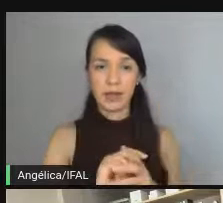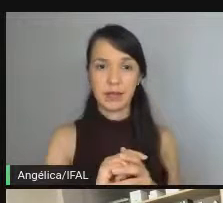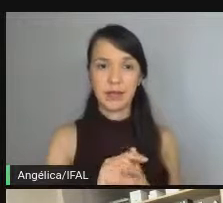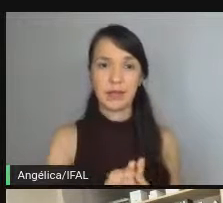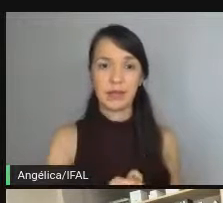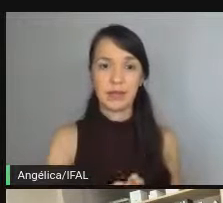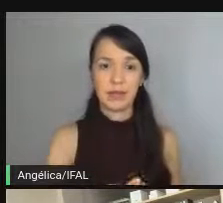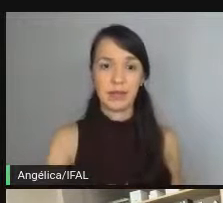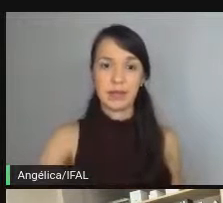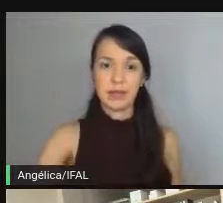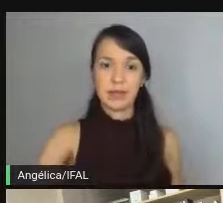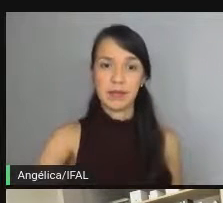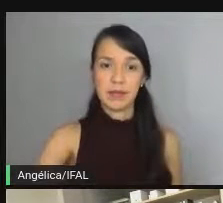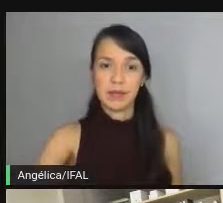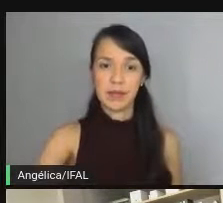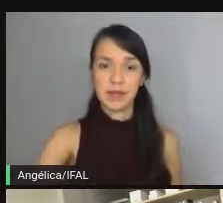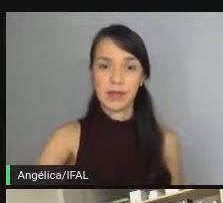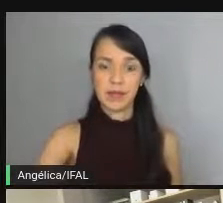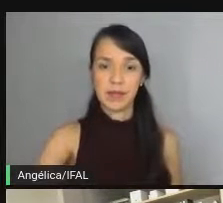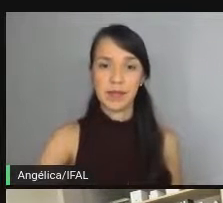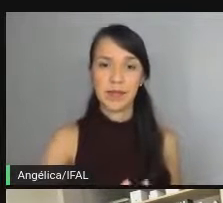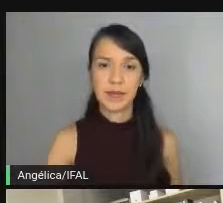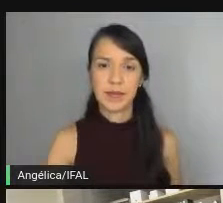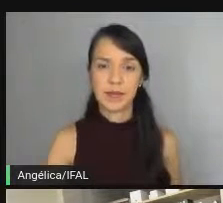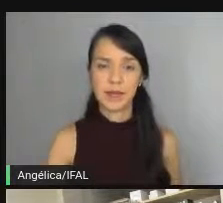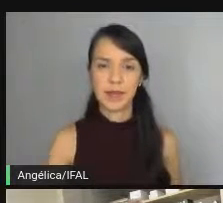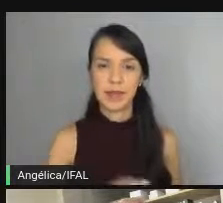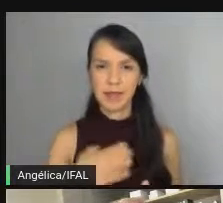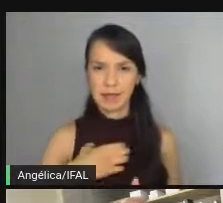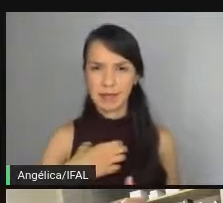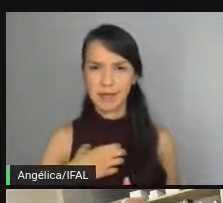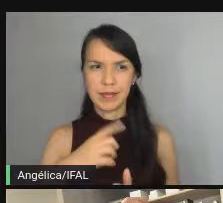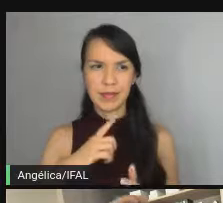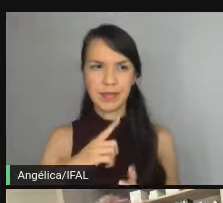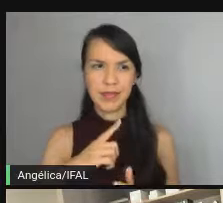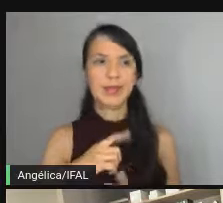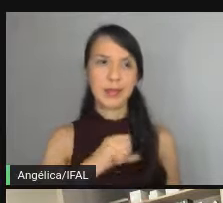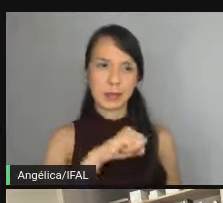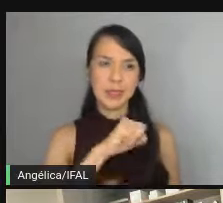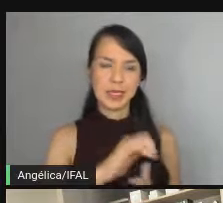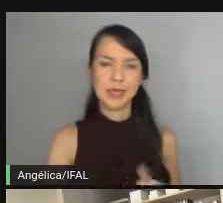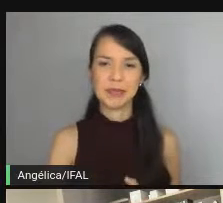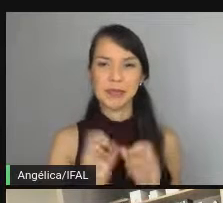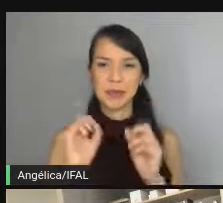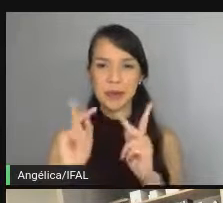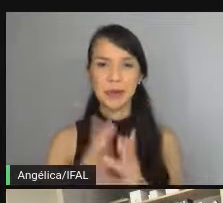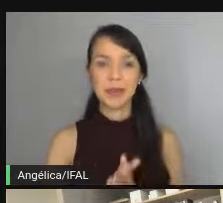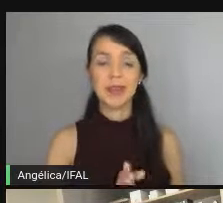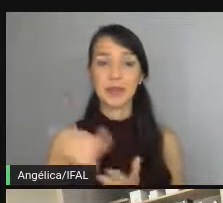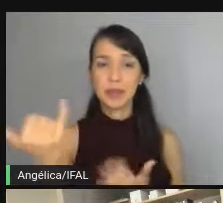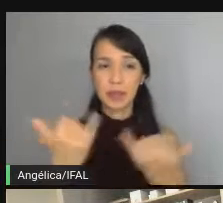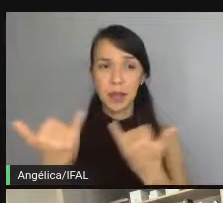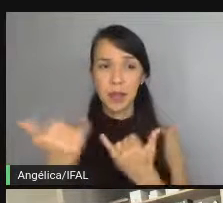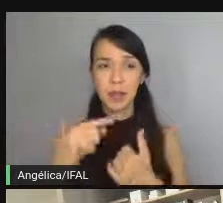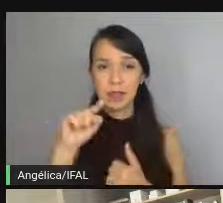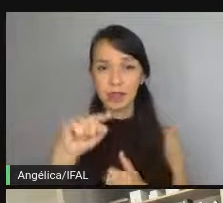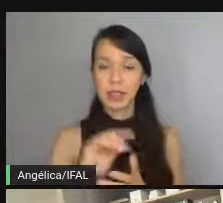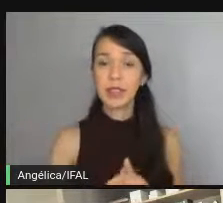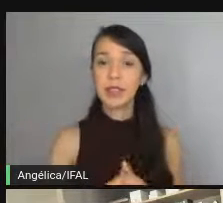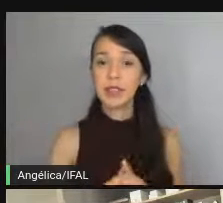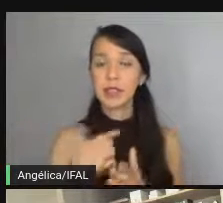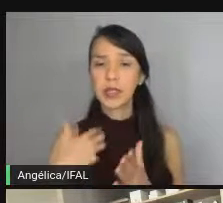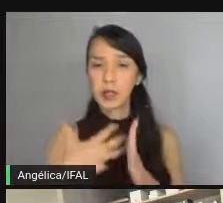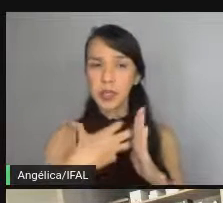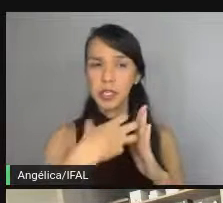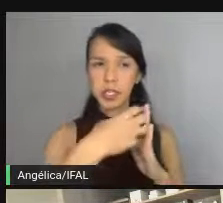quadrada de algum número. Faz sentido? Faz. Beleza, então, o que você me passou foi isso aqui e eu acabei